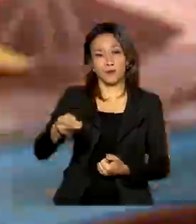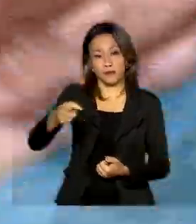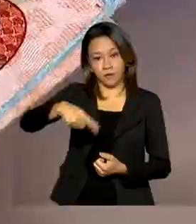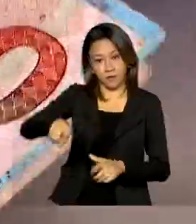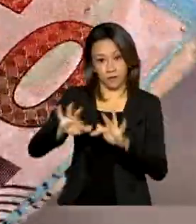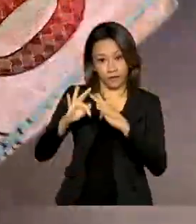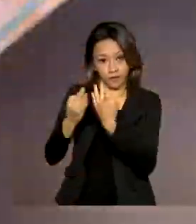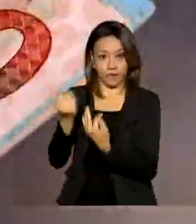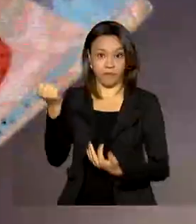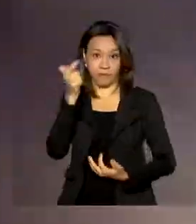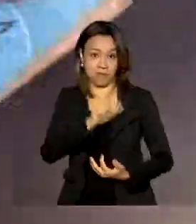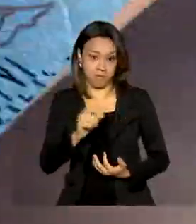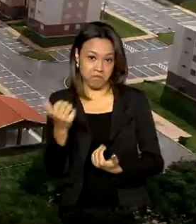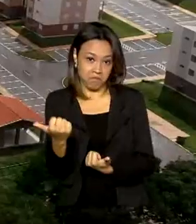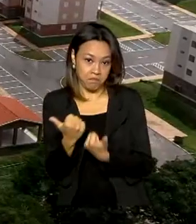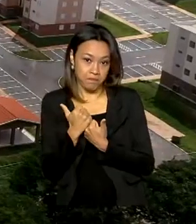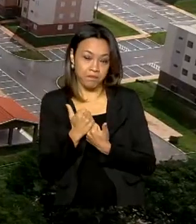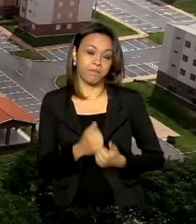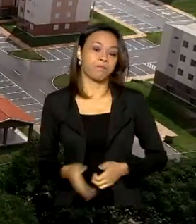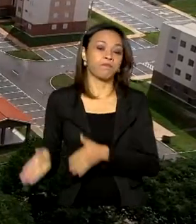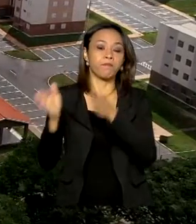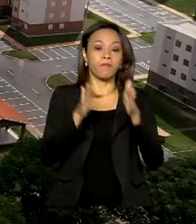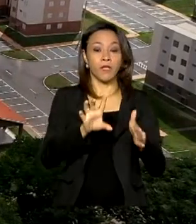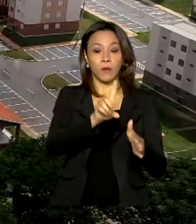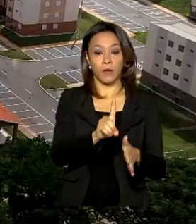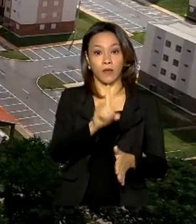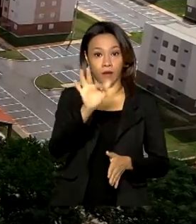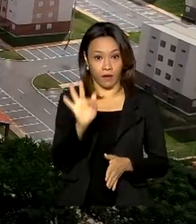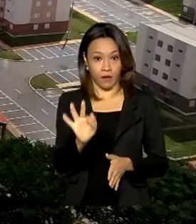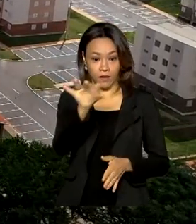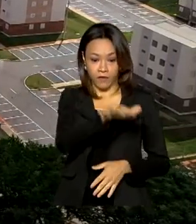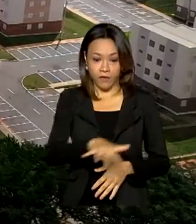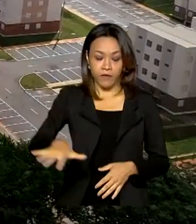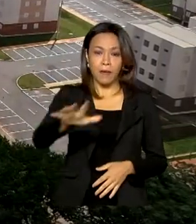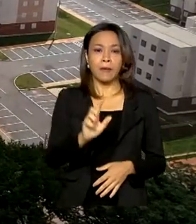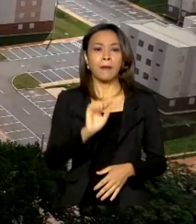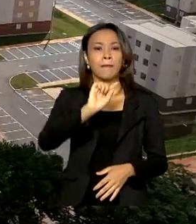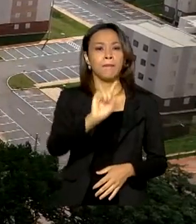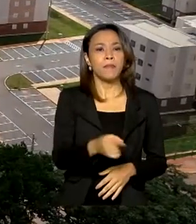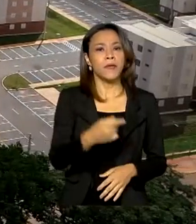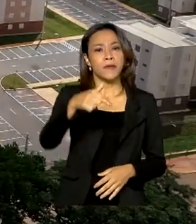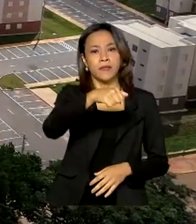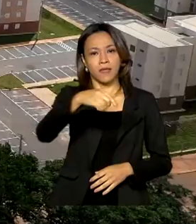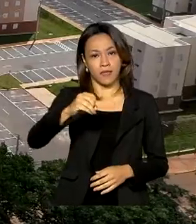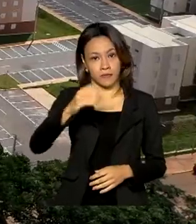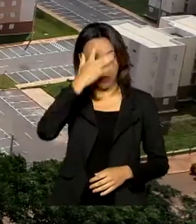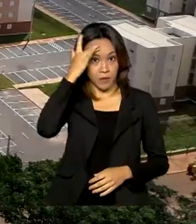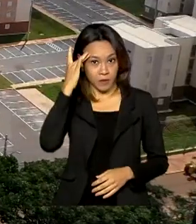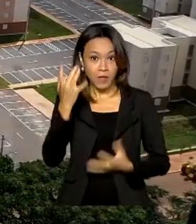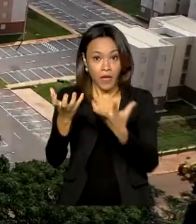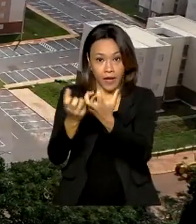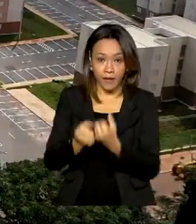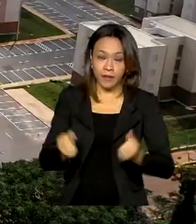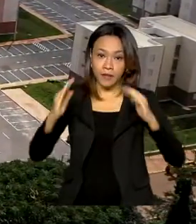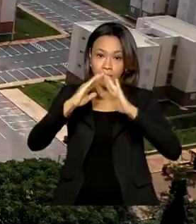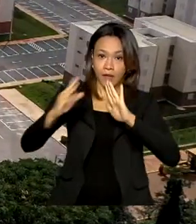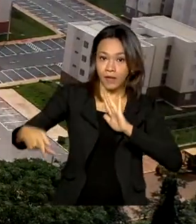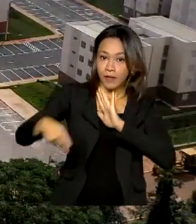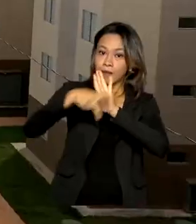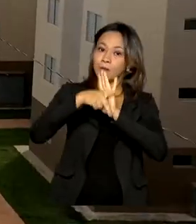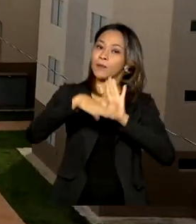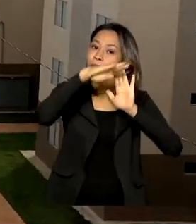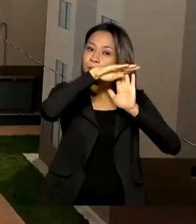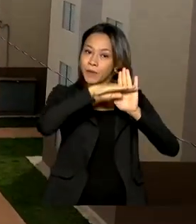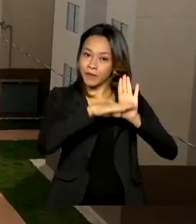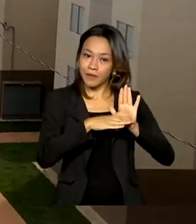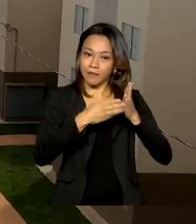vão ser beneficiadas. No Distrito Federal, cerca de 1.700 pessoas recebem moradias pelo programa Casa